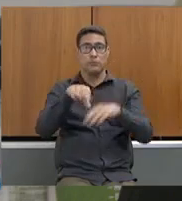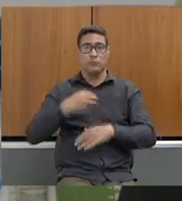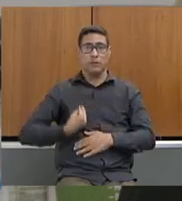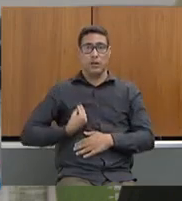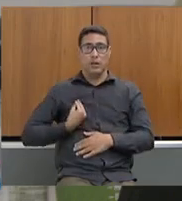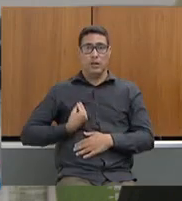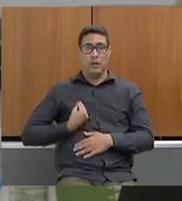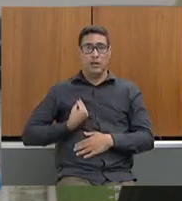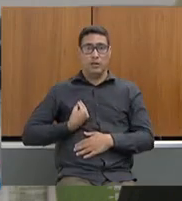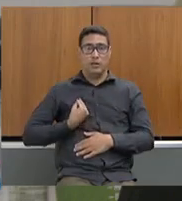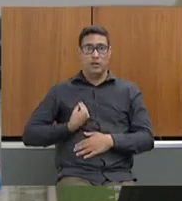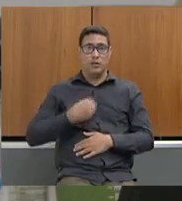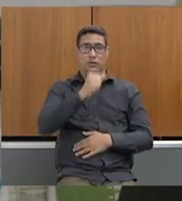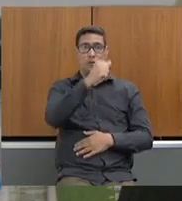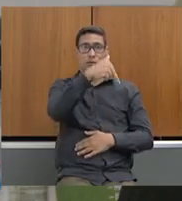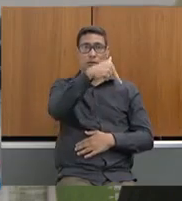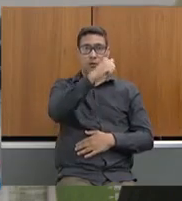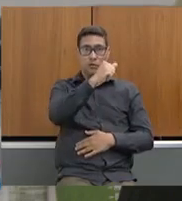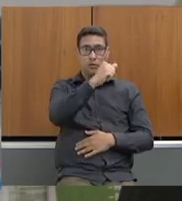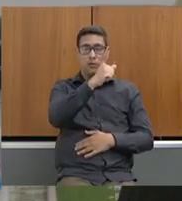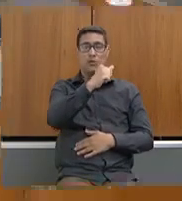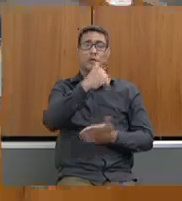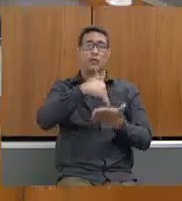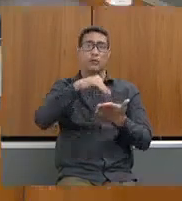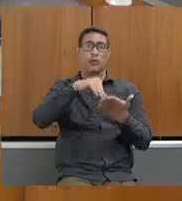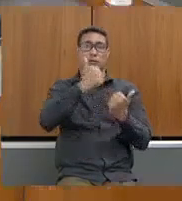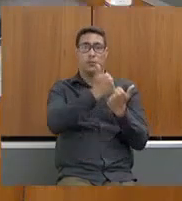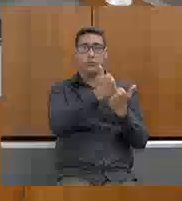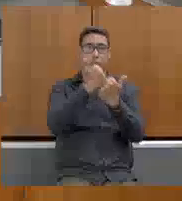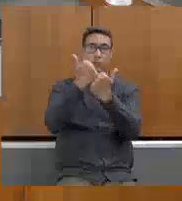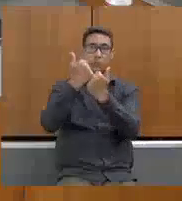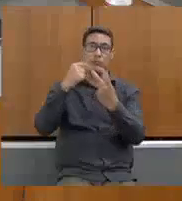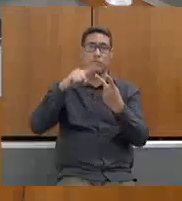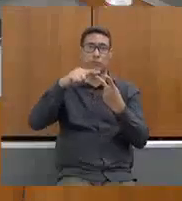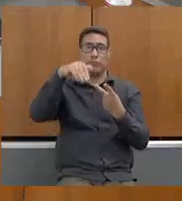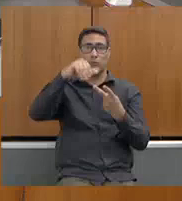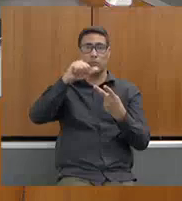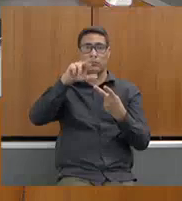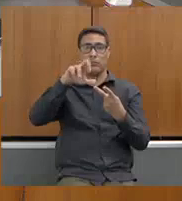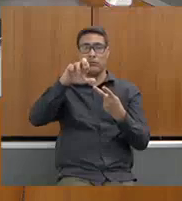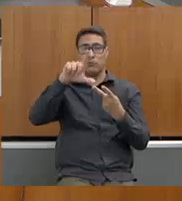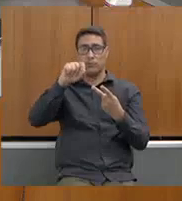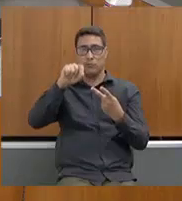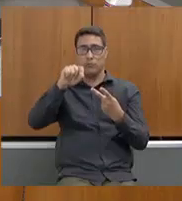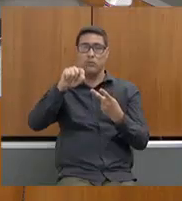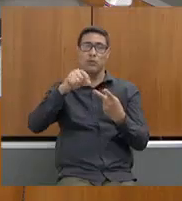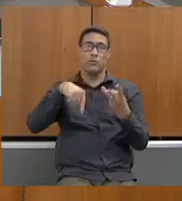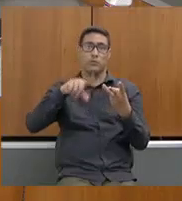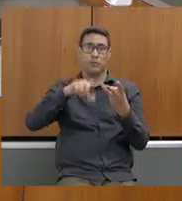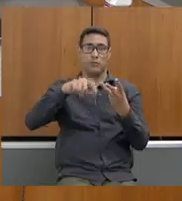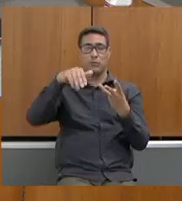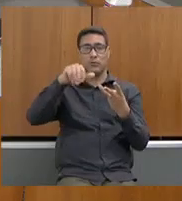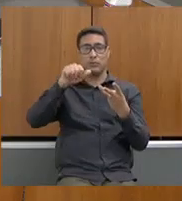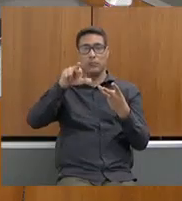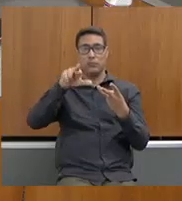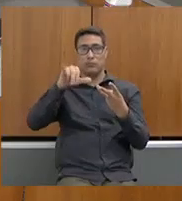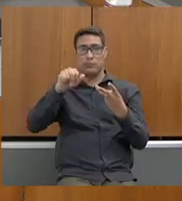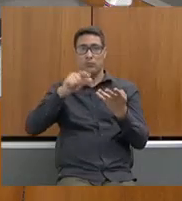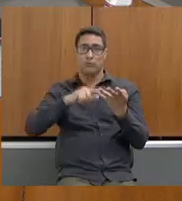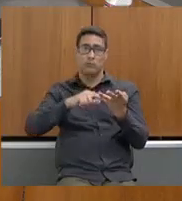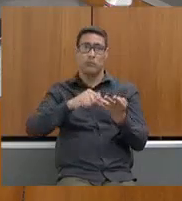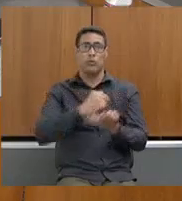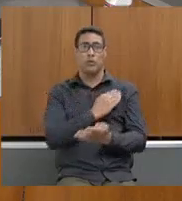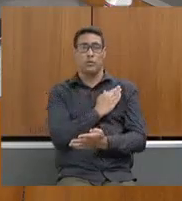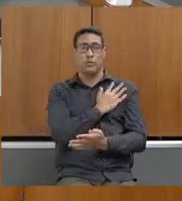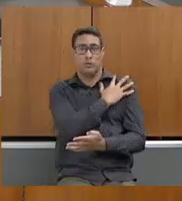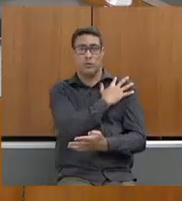da Ana, subsecretária Ana, Marcelo, diretor do IGAM, Maria Amélia, Coronel Alexandre,